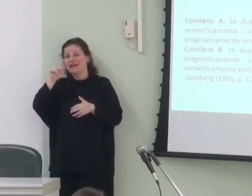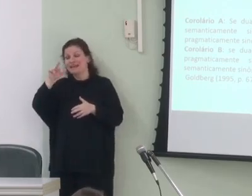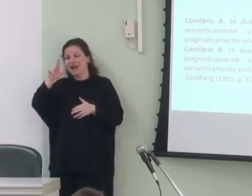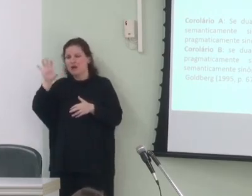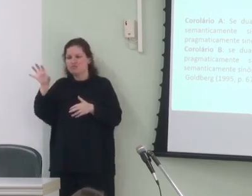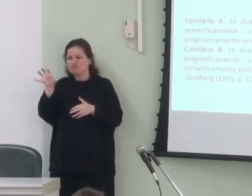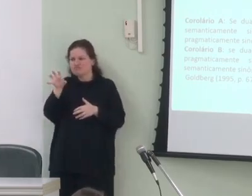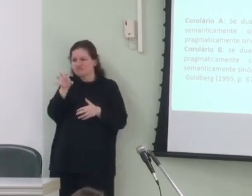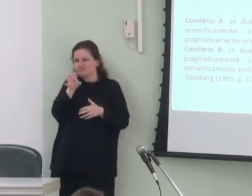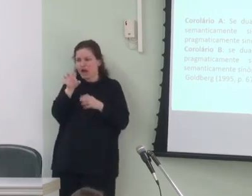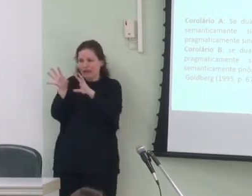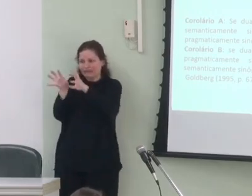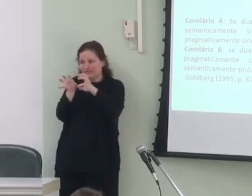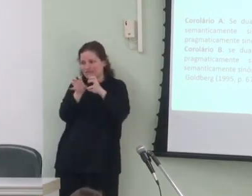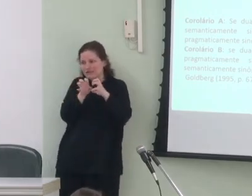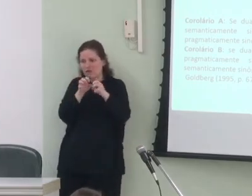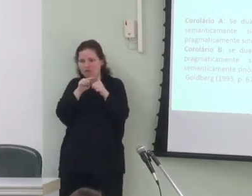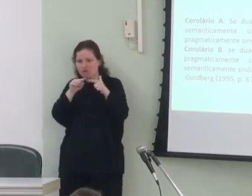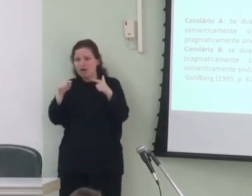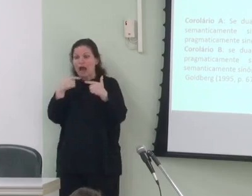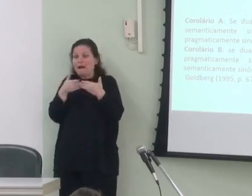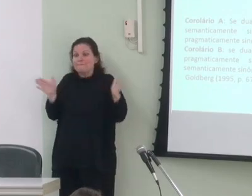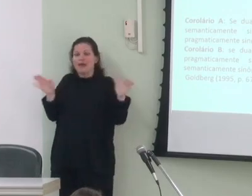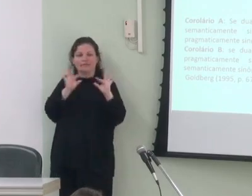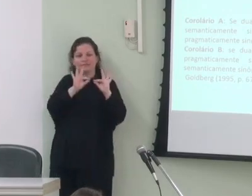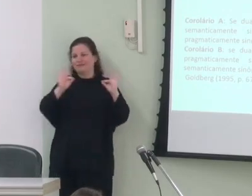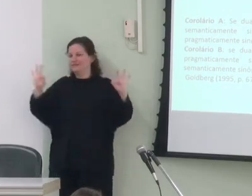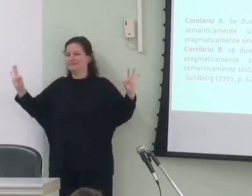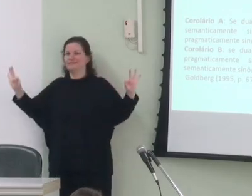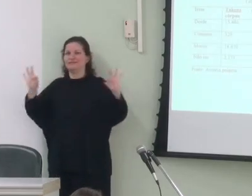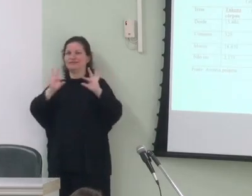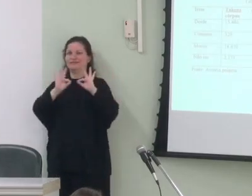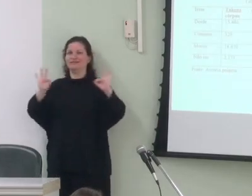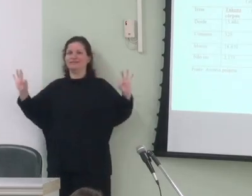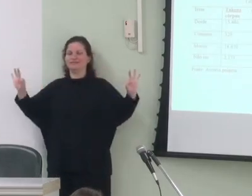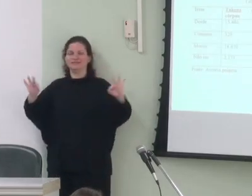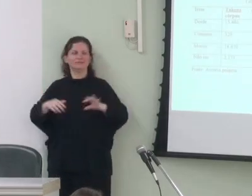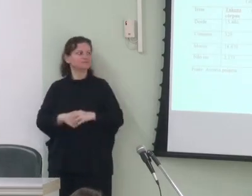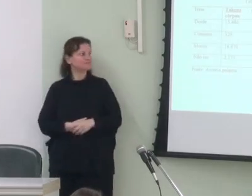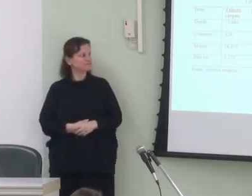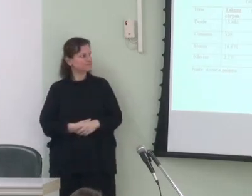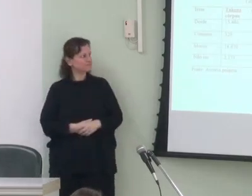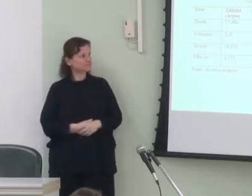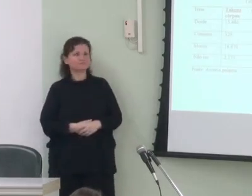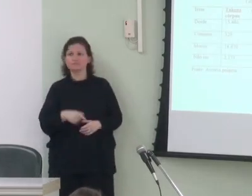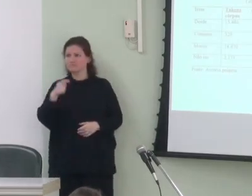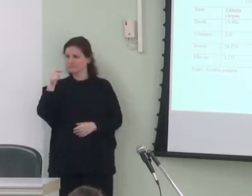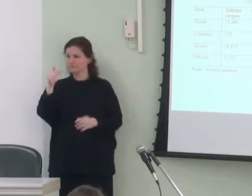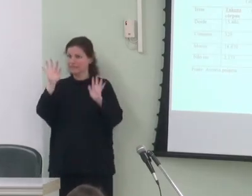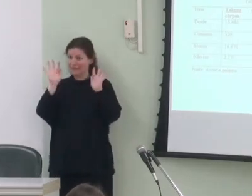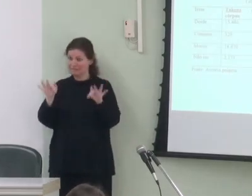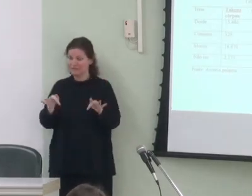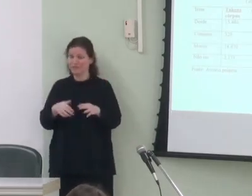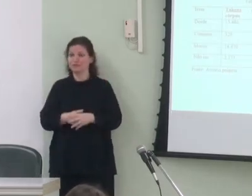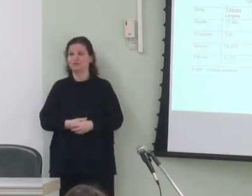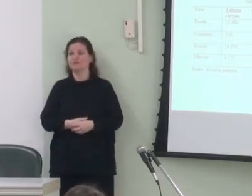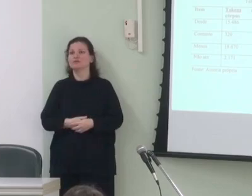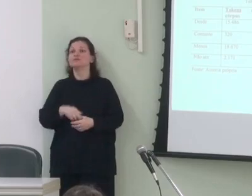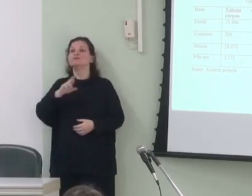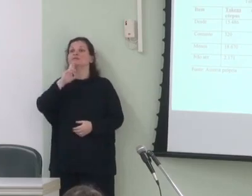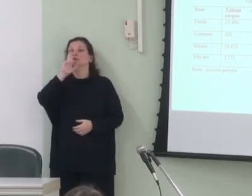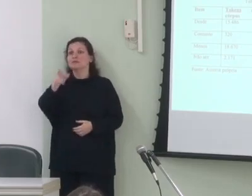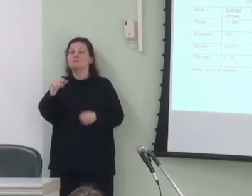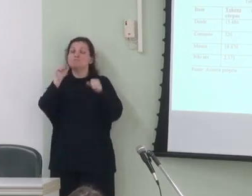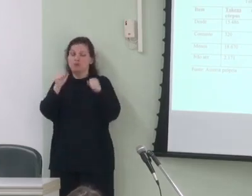entre os itens e a posição aberta da construção eu já estou terminando os resultados